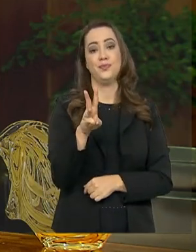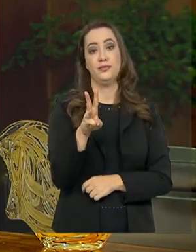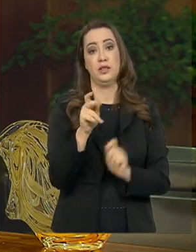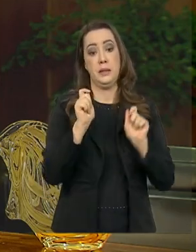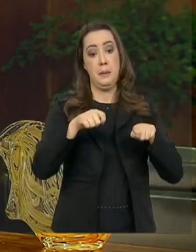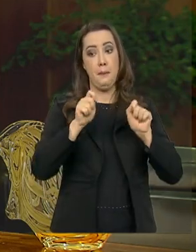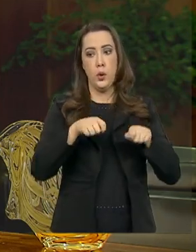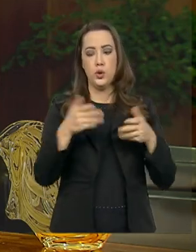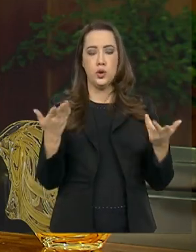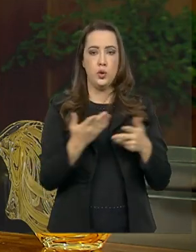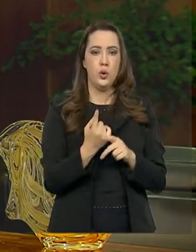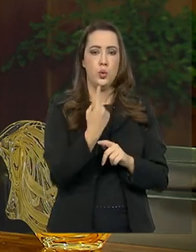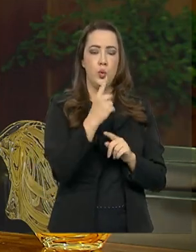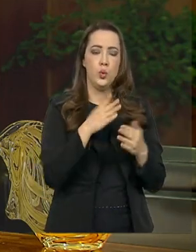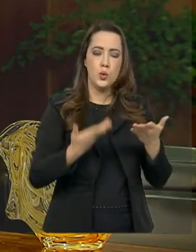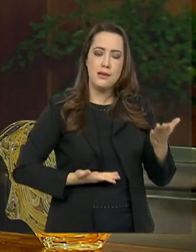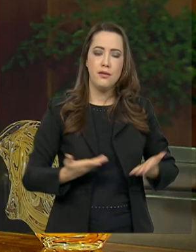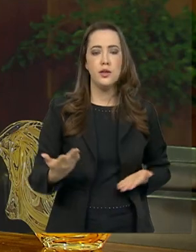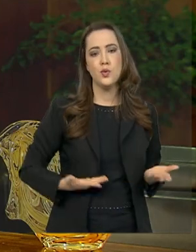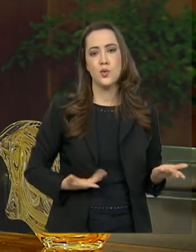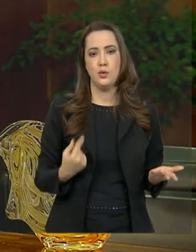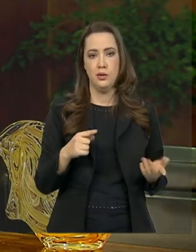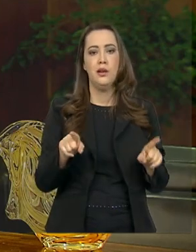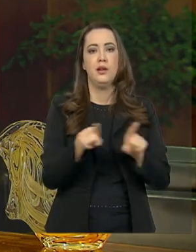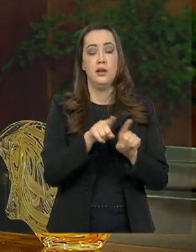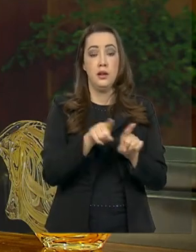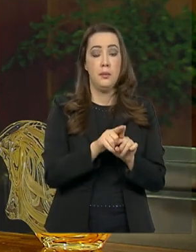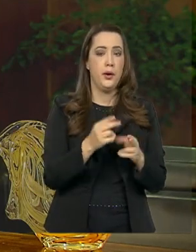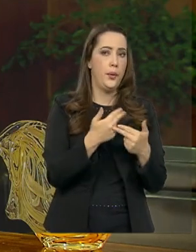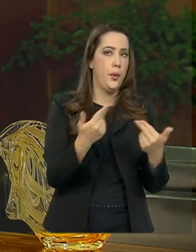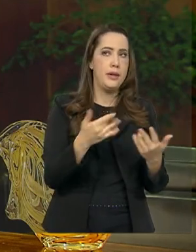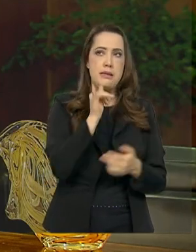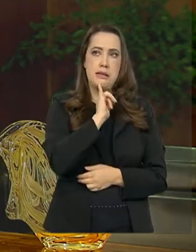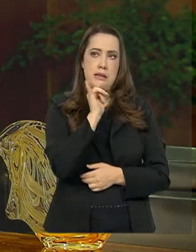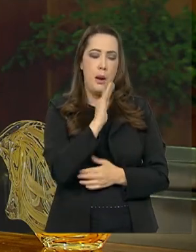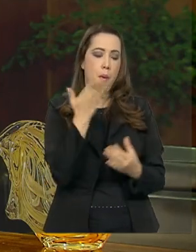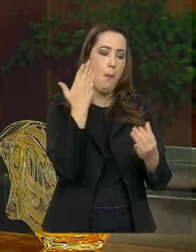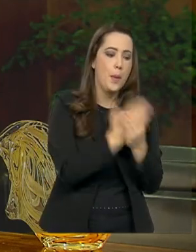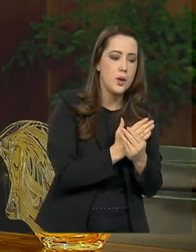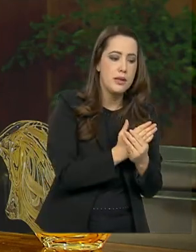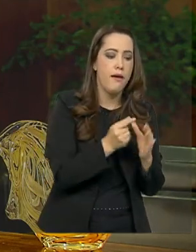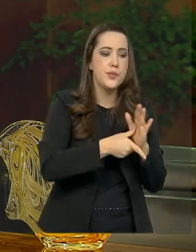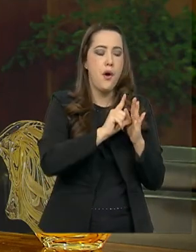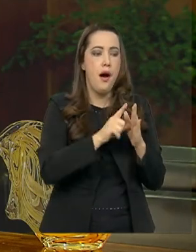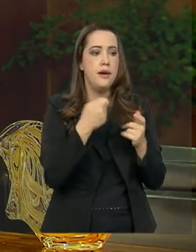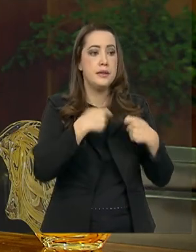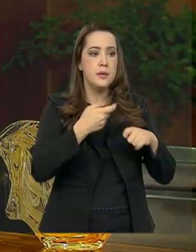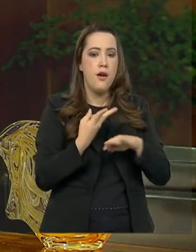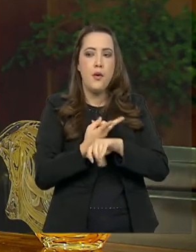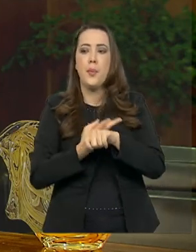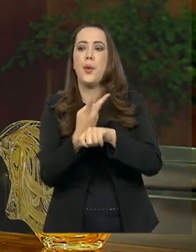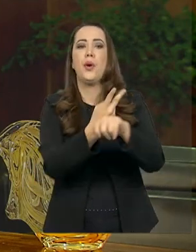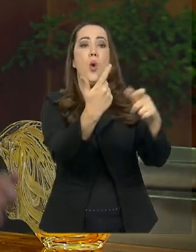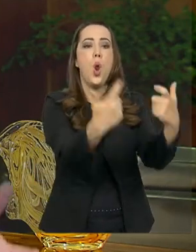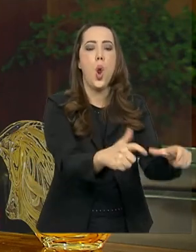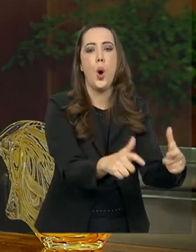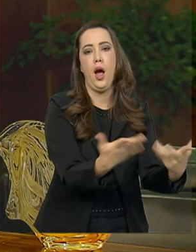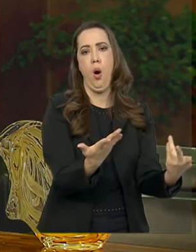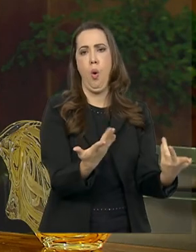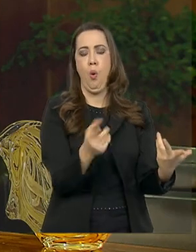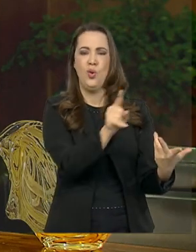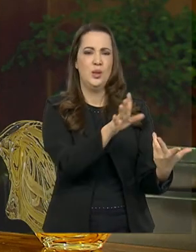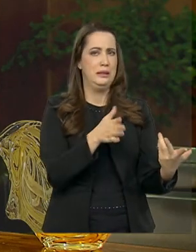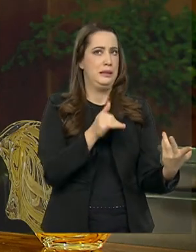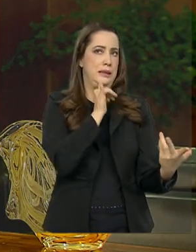seus serviços. Bem como a digitalização. Muitos processos que as pessoas têm que se dirigir fisicamente a agências, como, por exemplo,